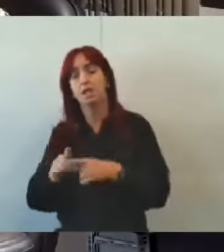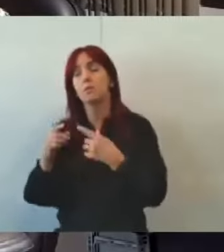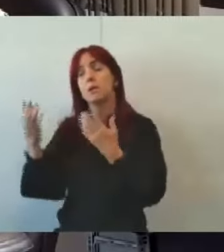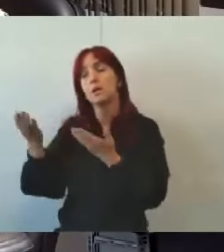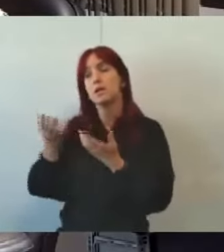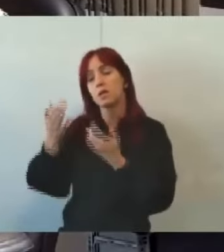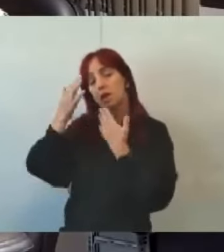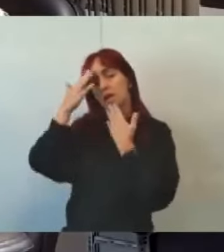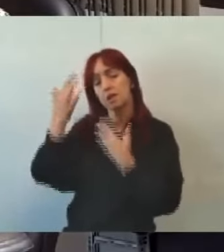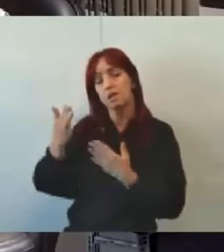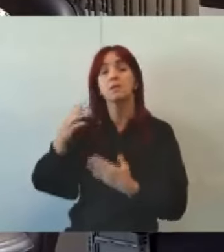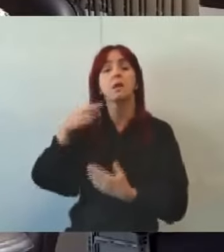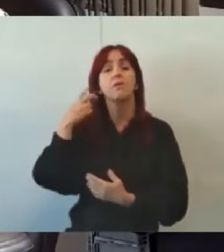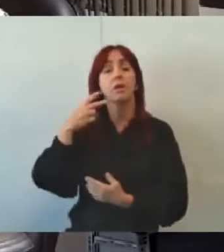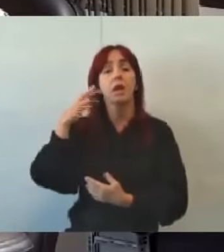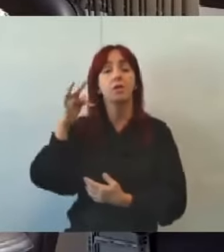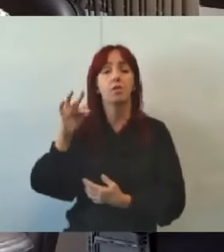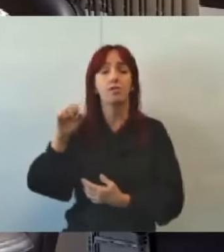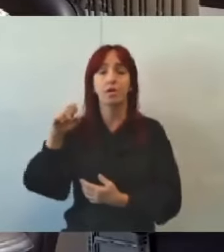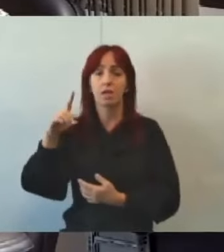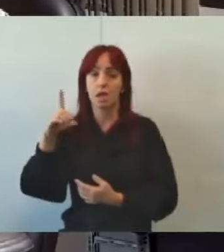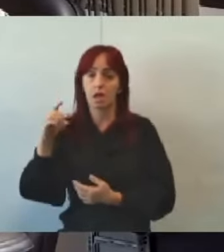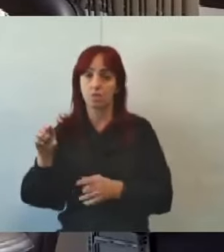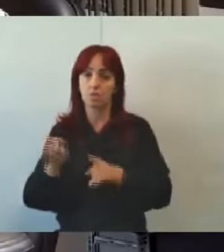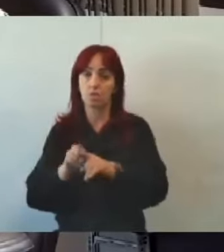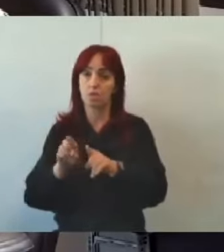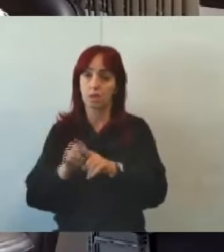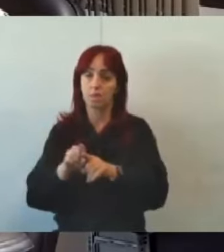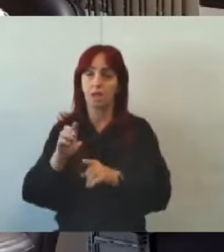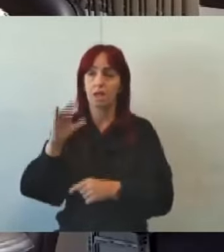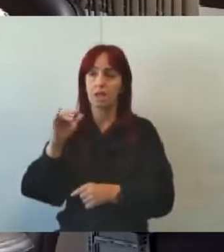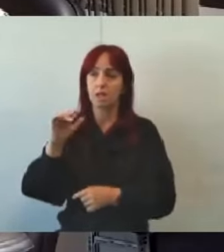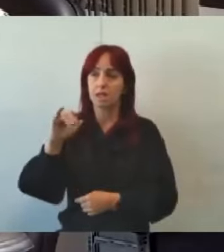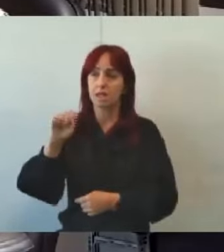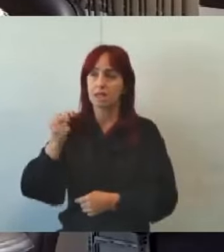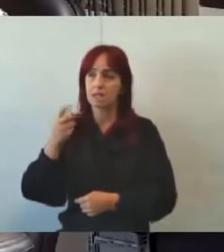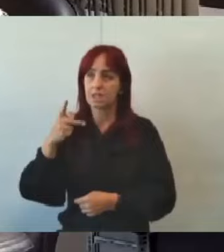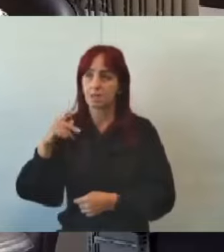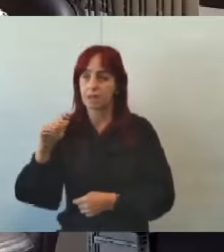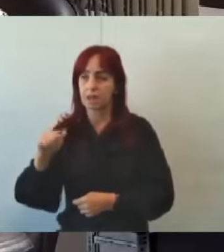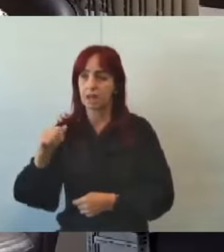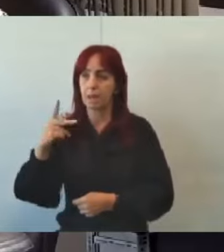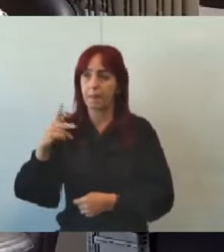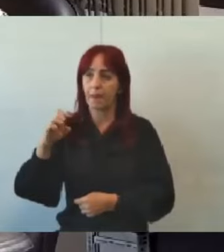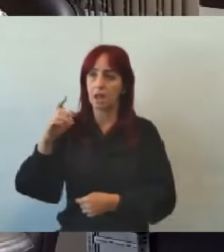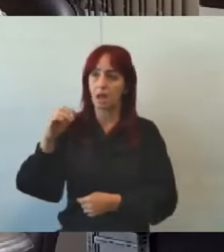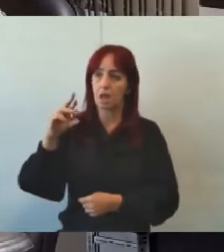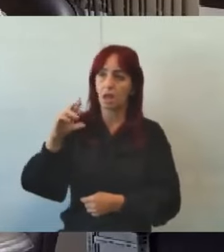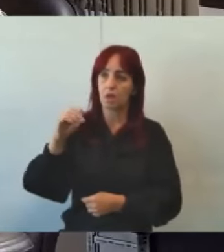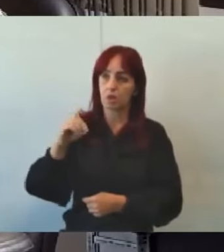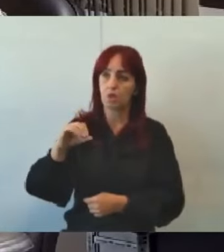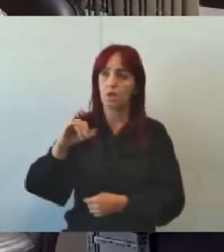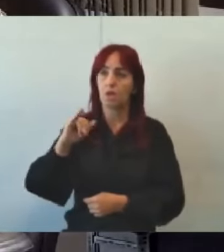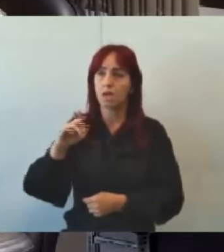vereador Fernando Luiz, que compareceu nas vias, vereador Crispim, vereador Pedro Patrus, vereador Irlanda, também que nos acompanhou.